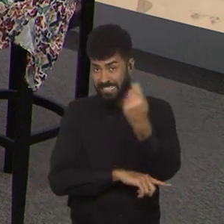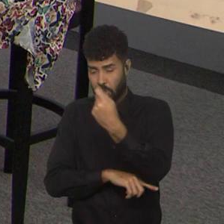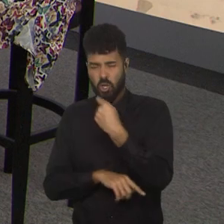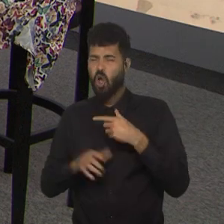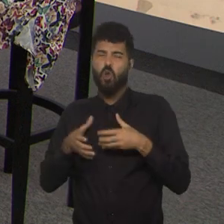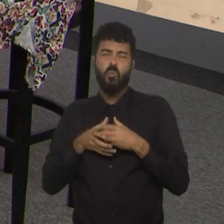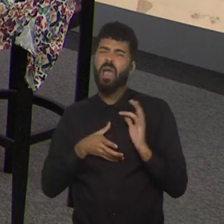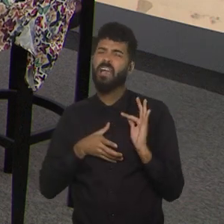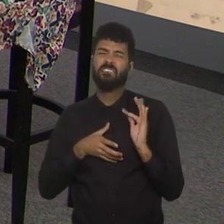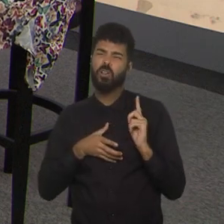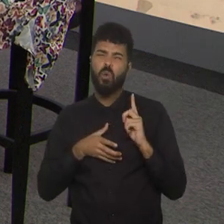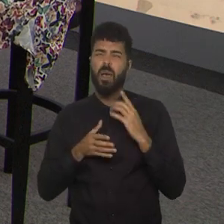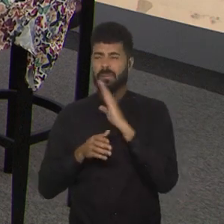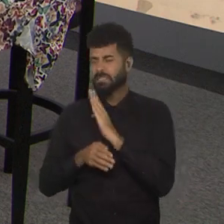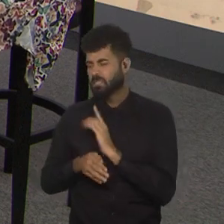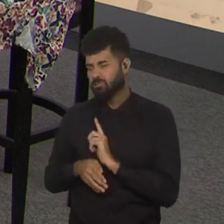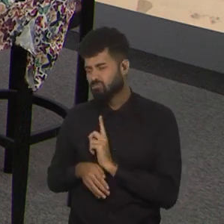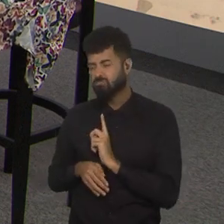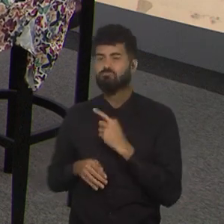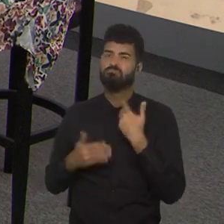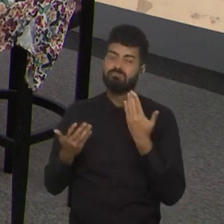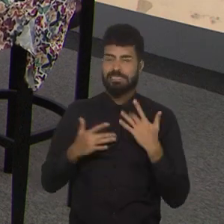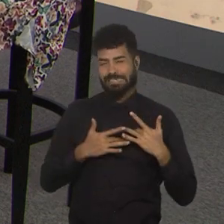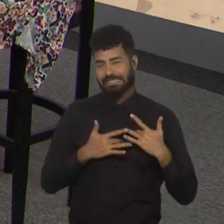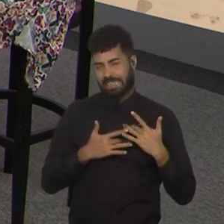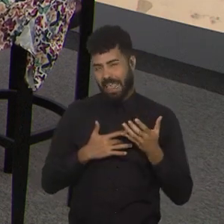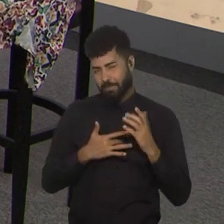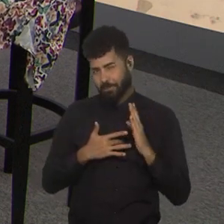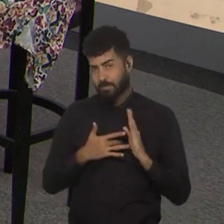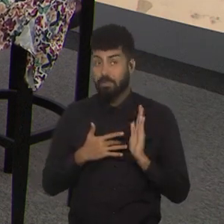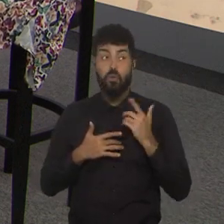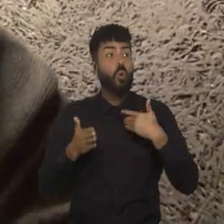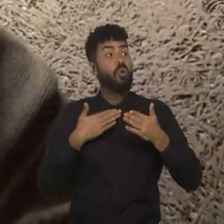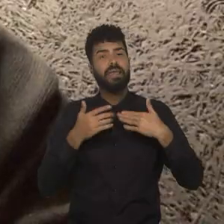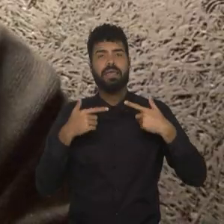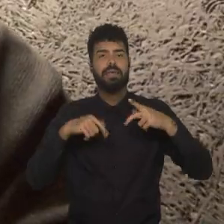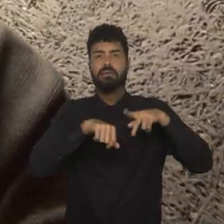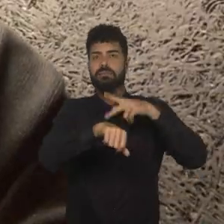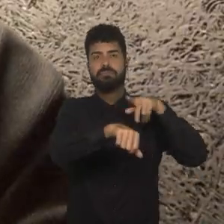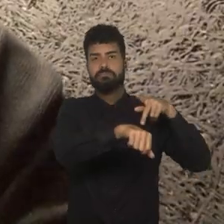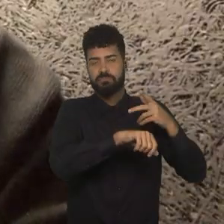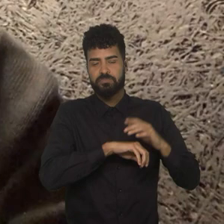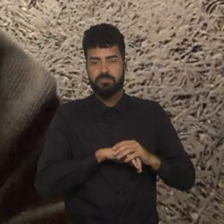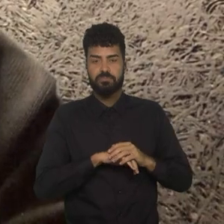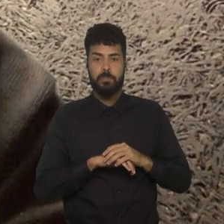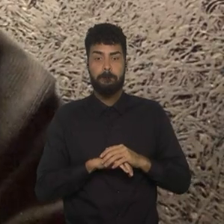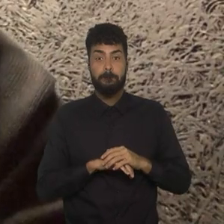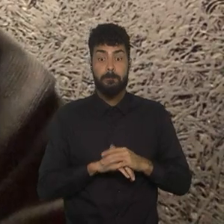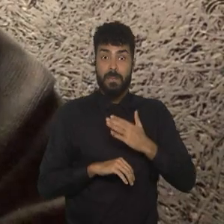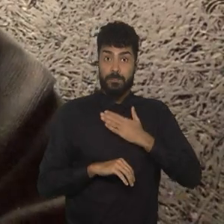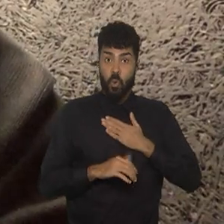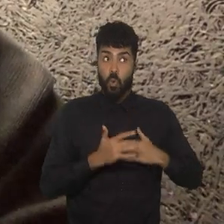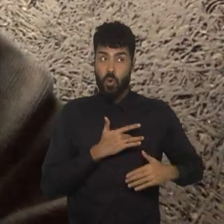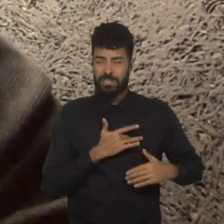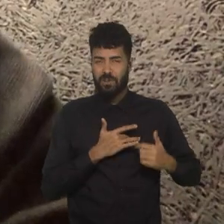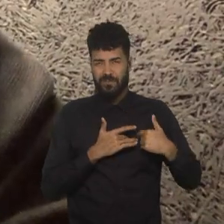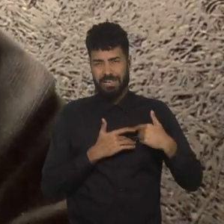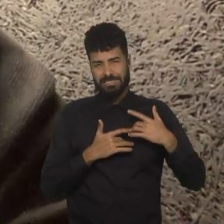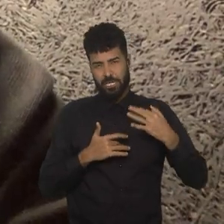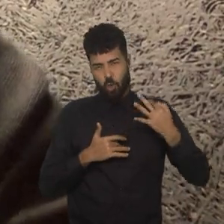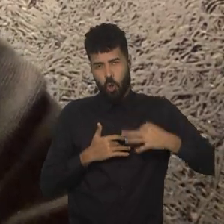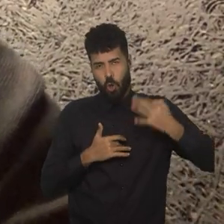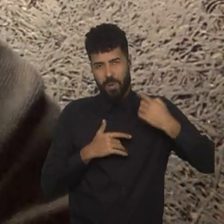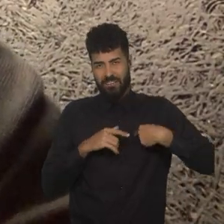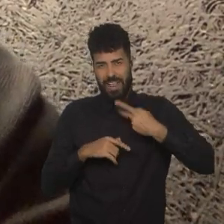ser do grupo, não precisa ser do Brasil, em que pese o coração, geral. Por mais que o coração vai pesar nessa também?